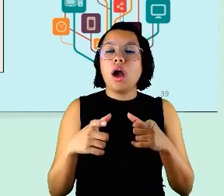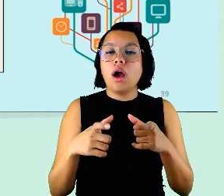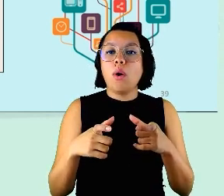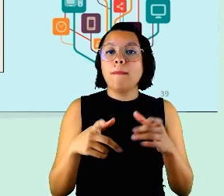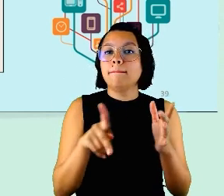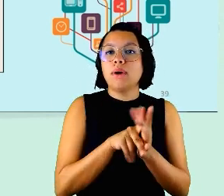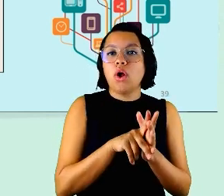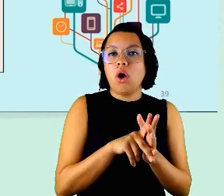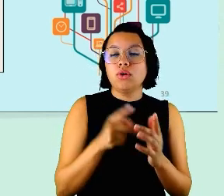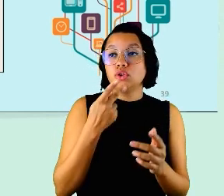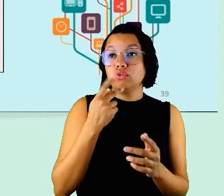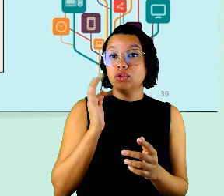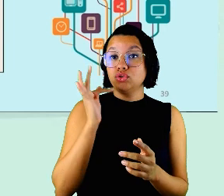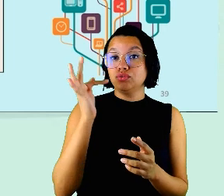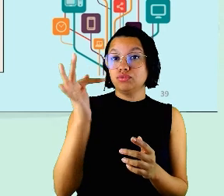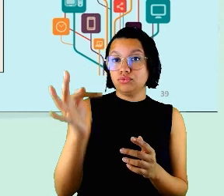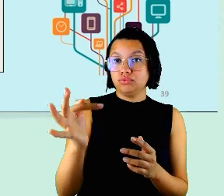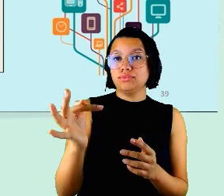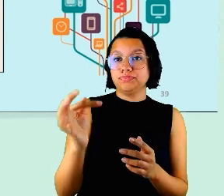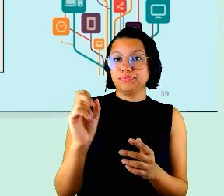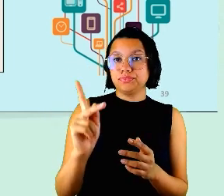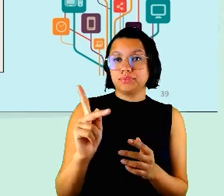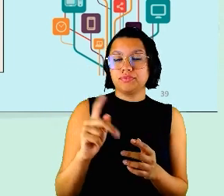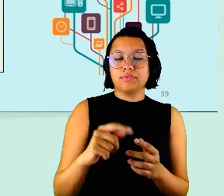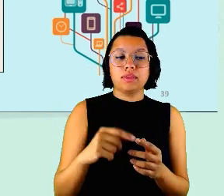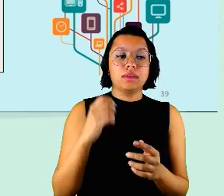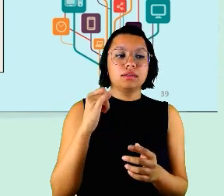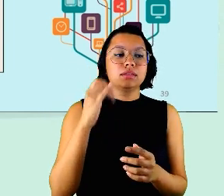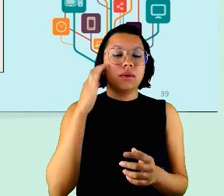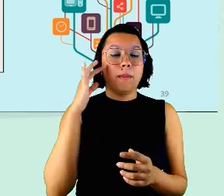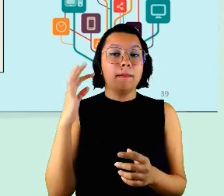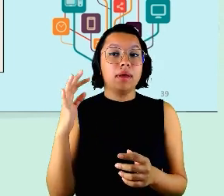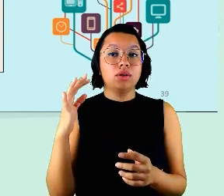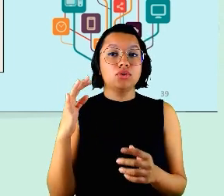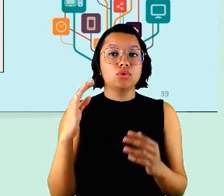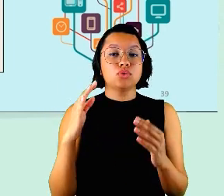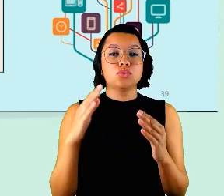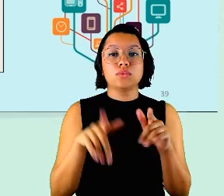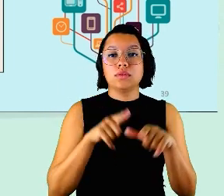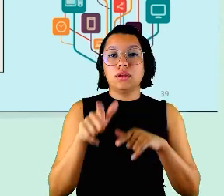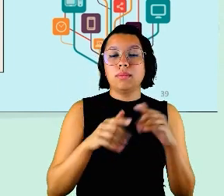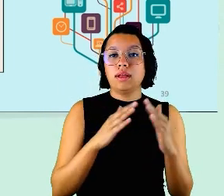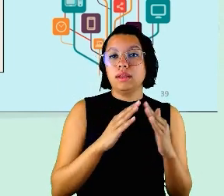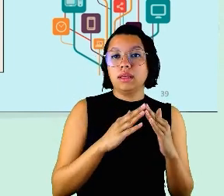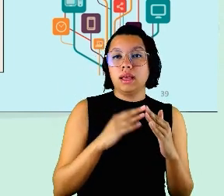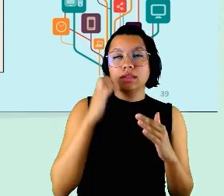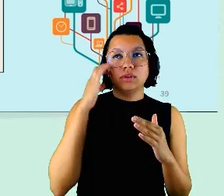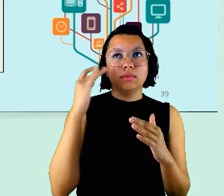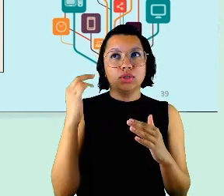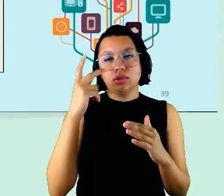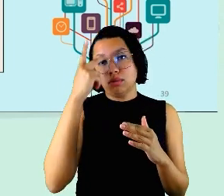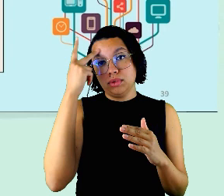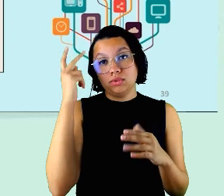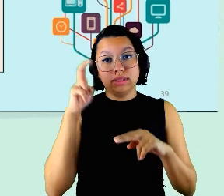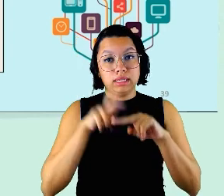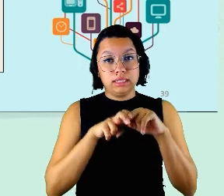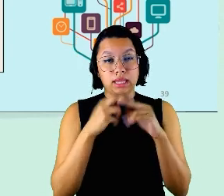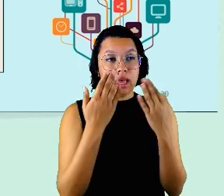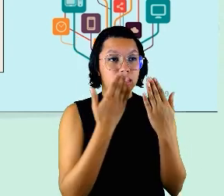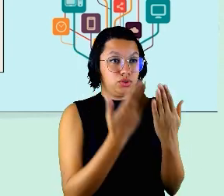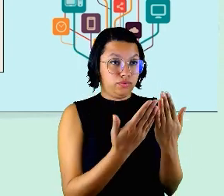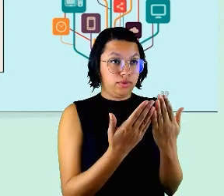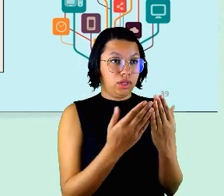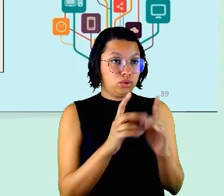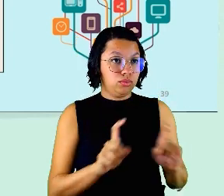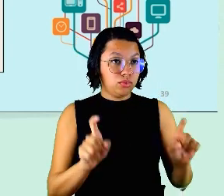futuro tá gente que é se eu penso o home office eu imagino alguém sentado como nós aqui agora diante do computador só que a